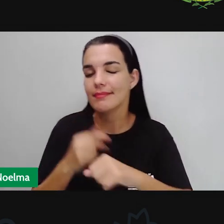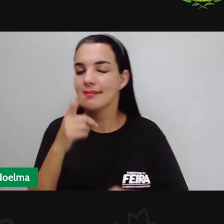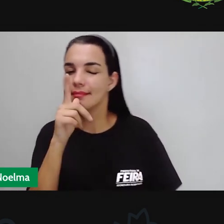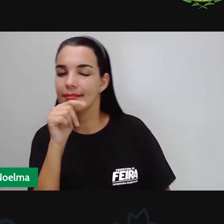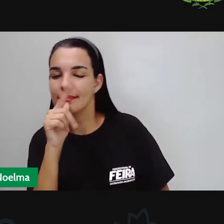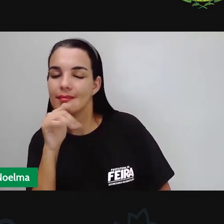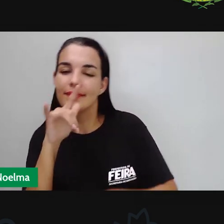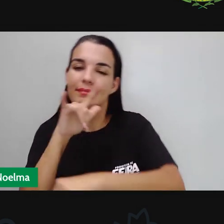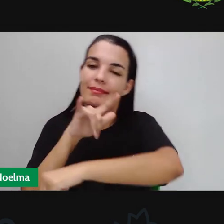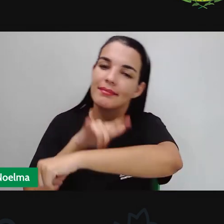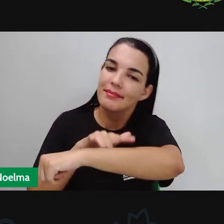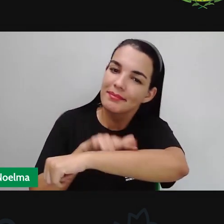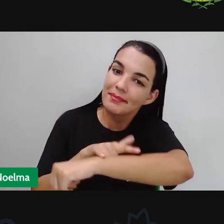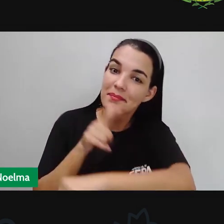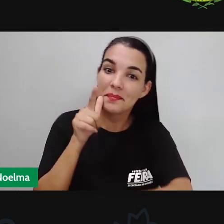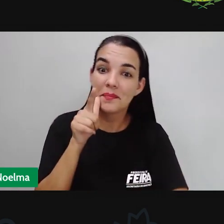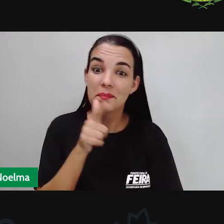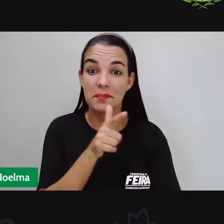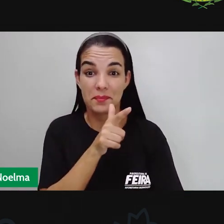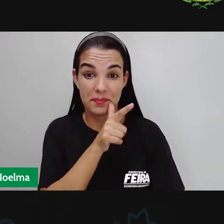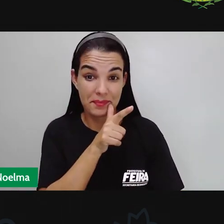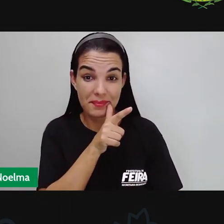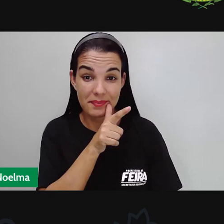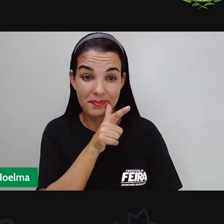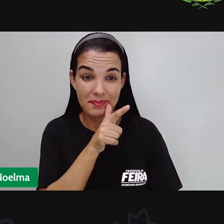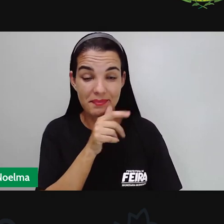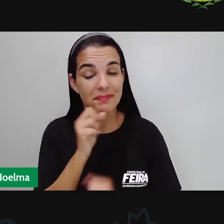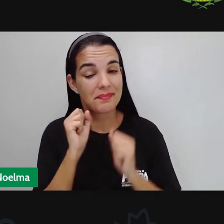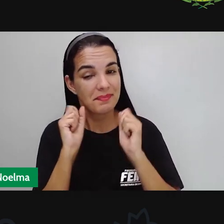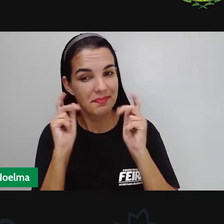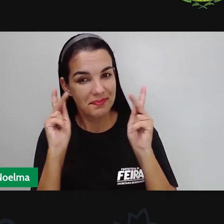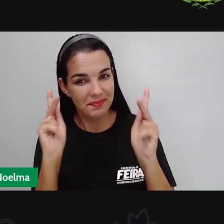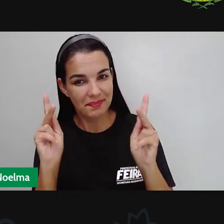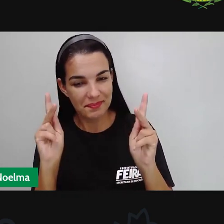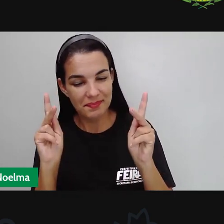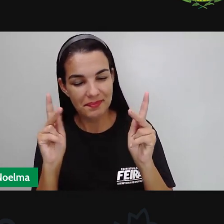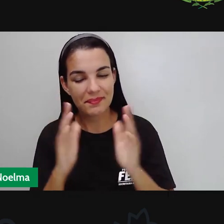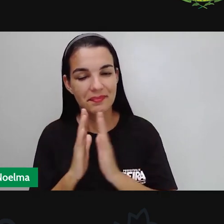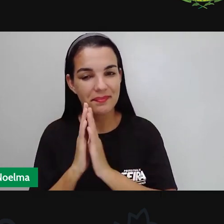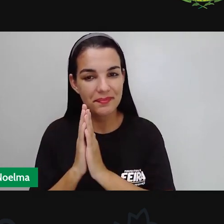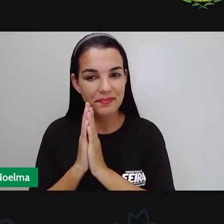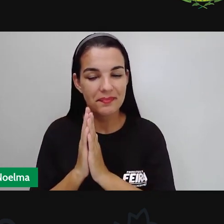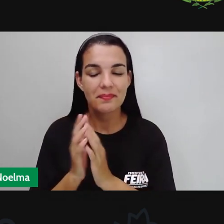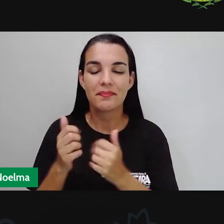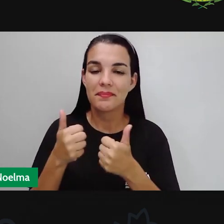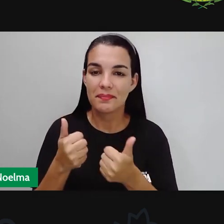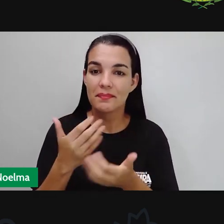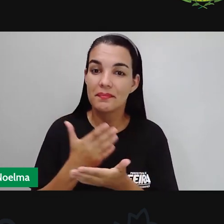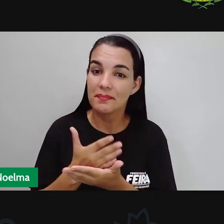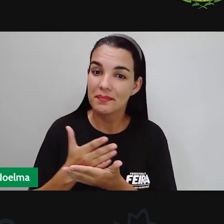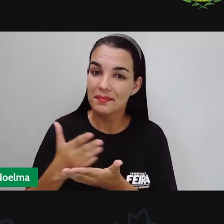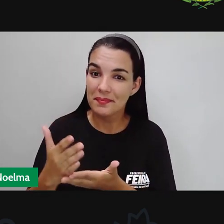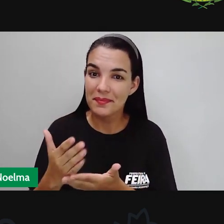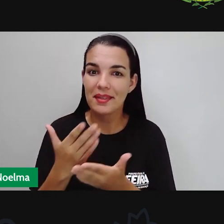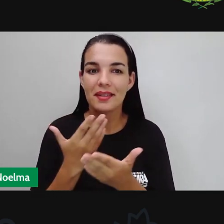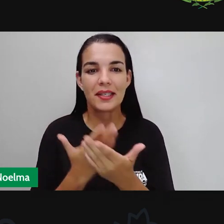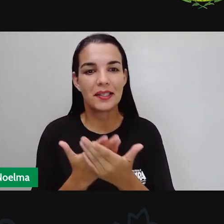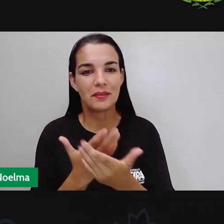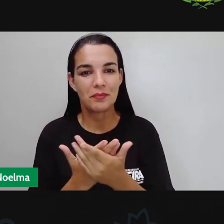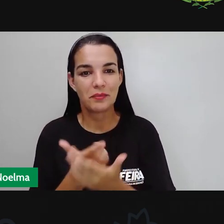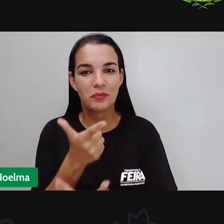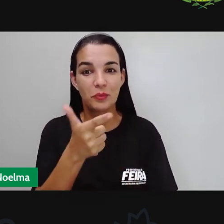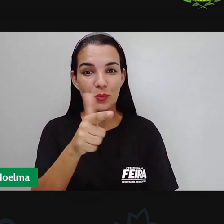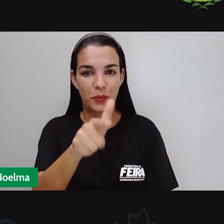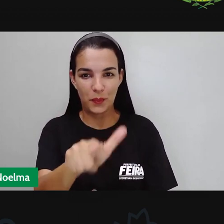banheiro, fazer um lanchinho. Espero que já tenham feito tudo isso, porque nós iremos agora iniciar mais uma